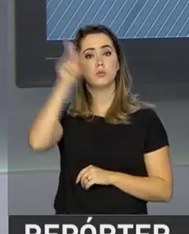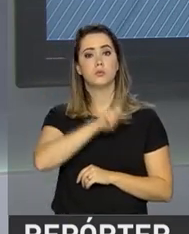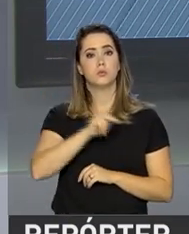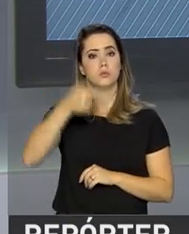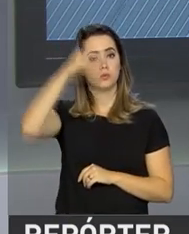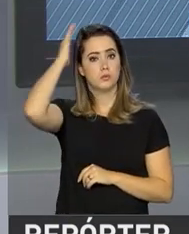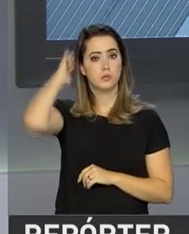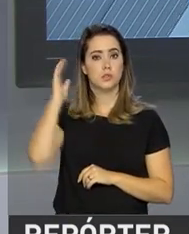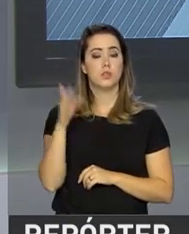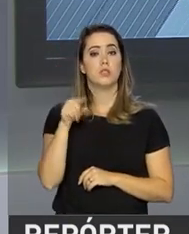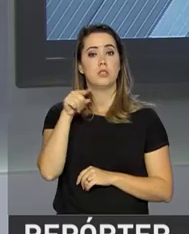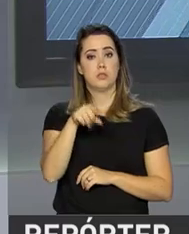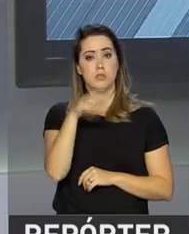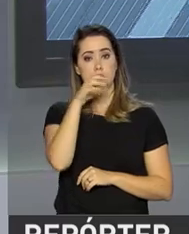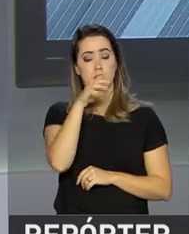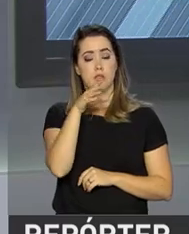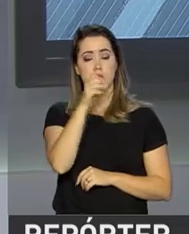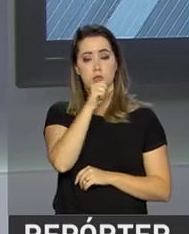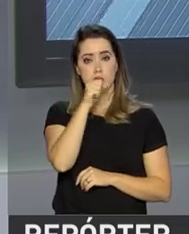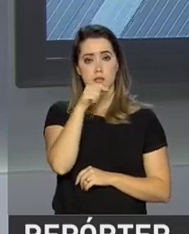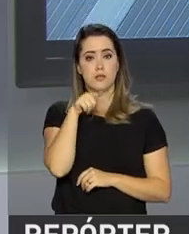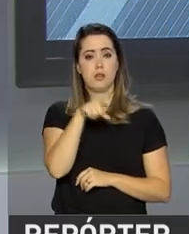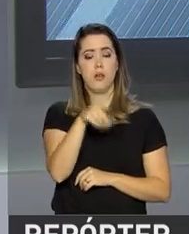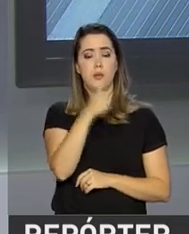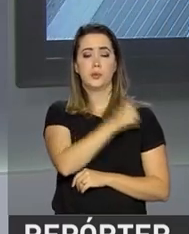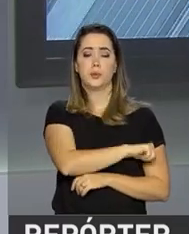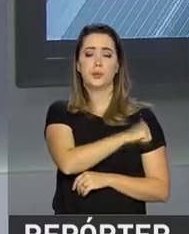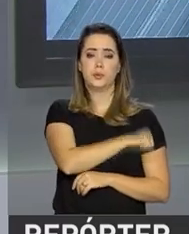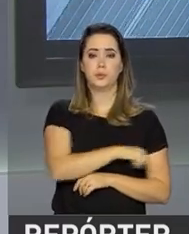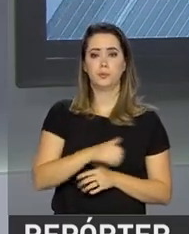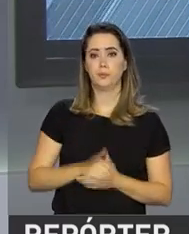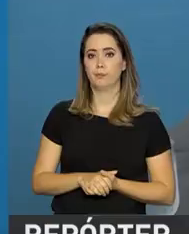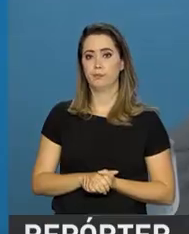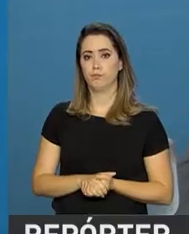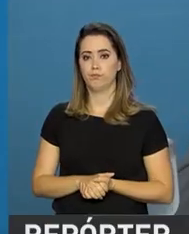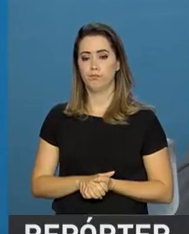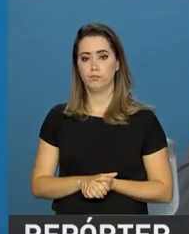que o presidente Michel Temer fará este fim de semana ao Rio de Janeiro.